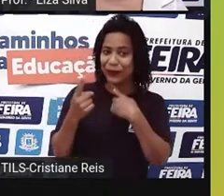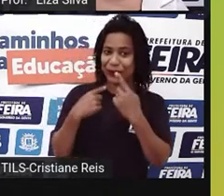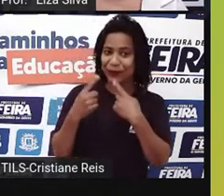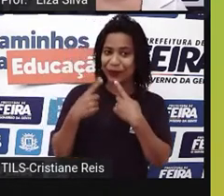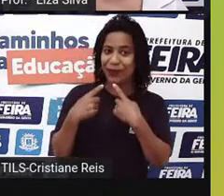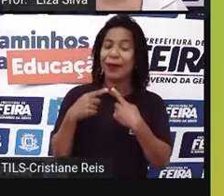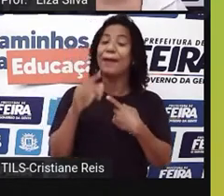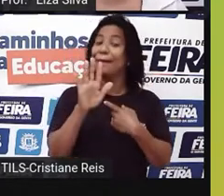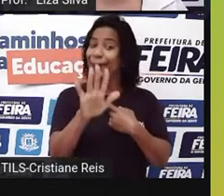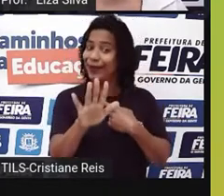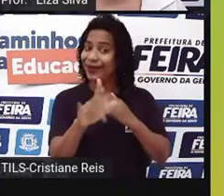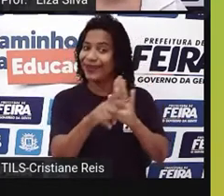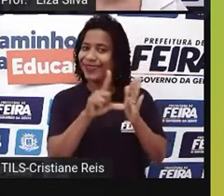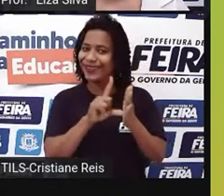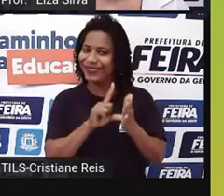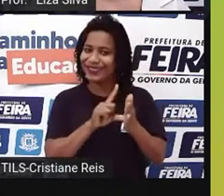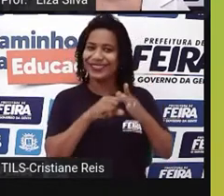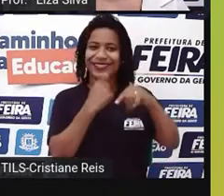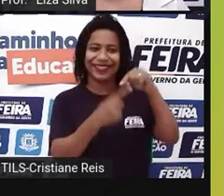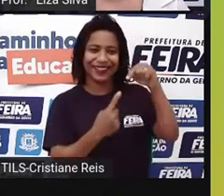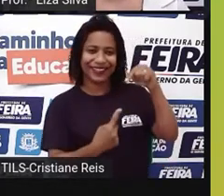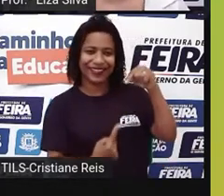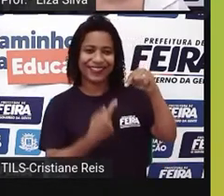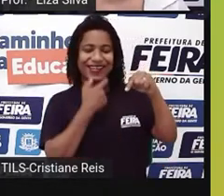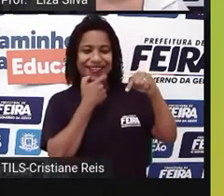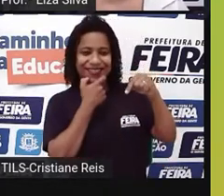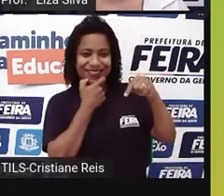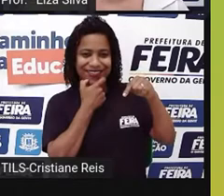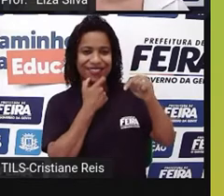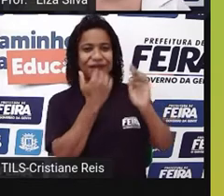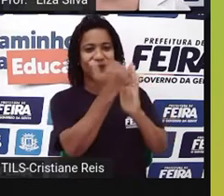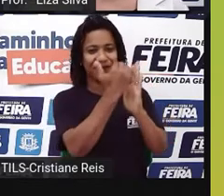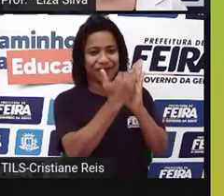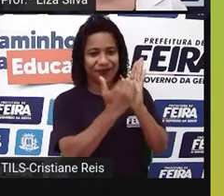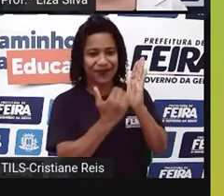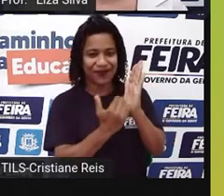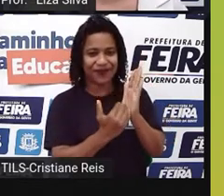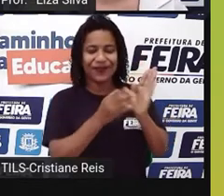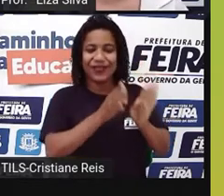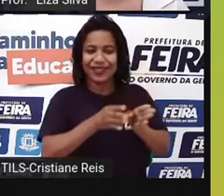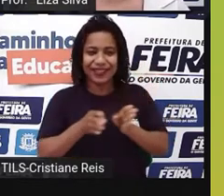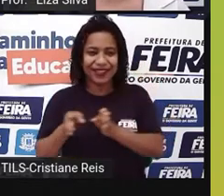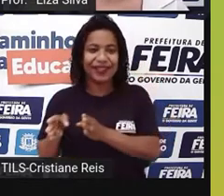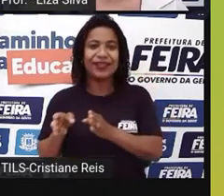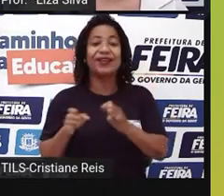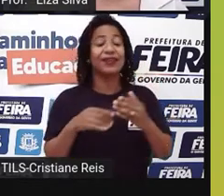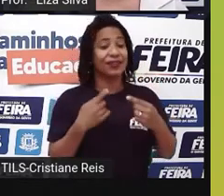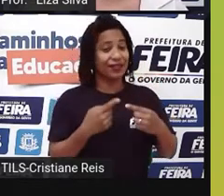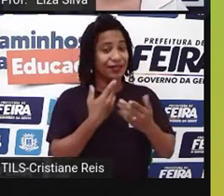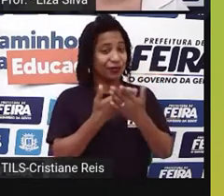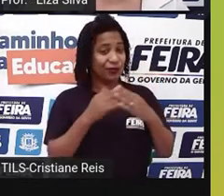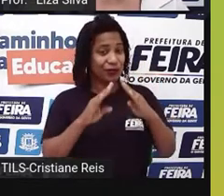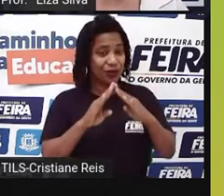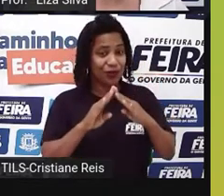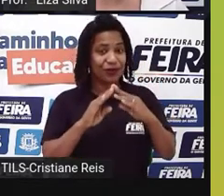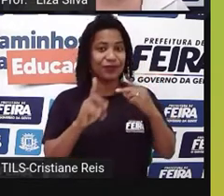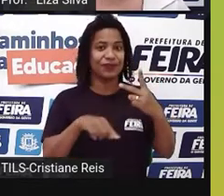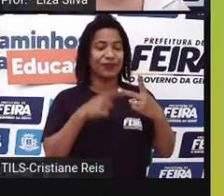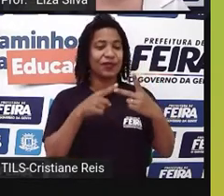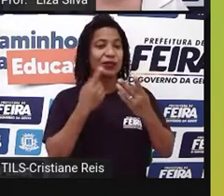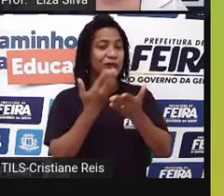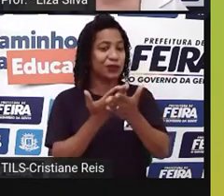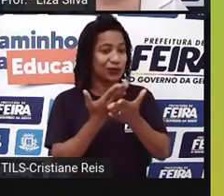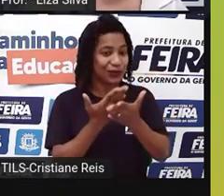o nosso caderno de inglês. Escreva aí o cabeçalho colocando skill, o nome da escola. Student,